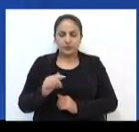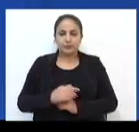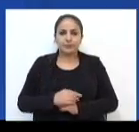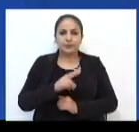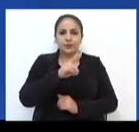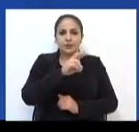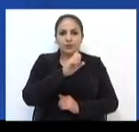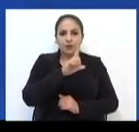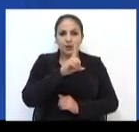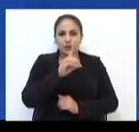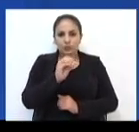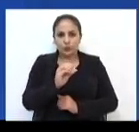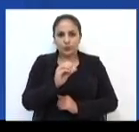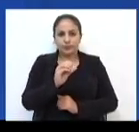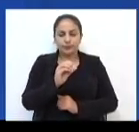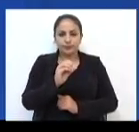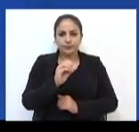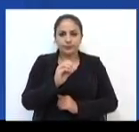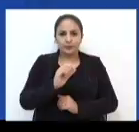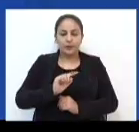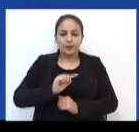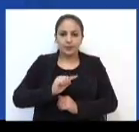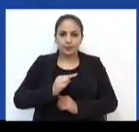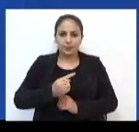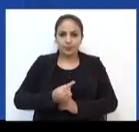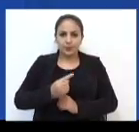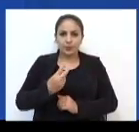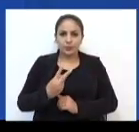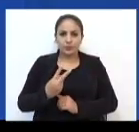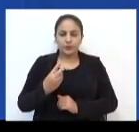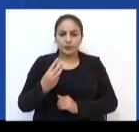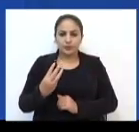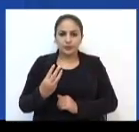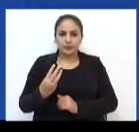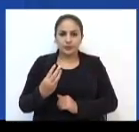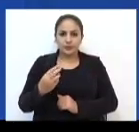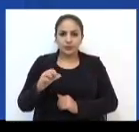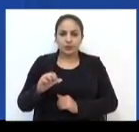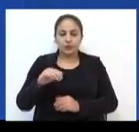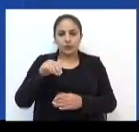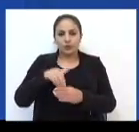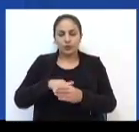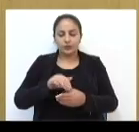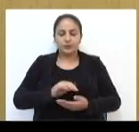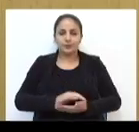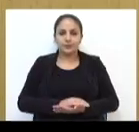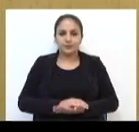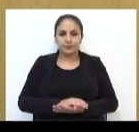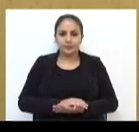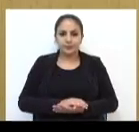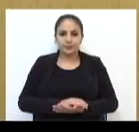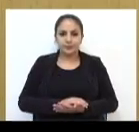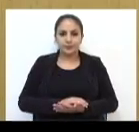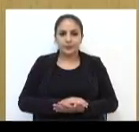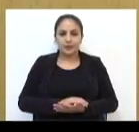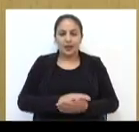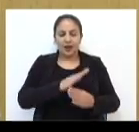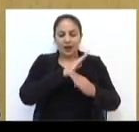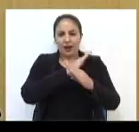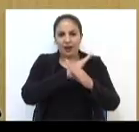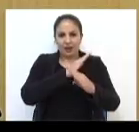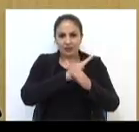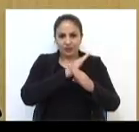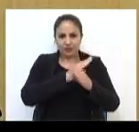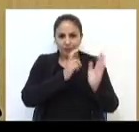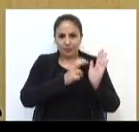Ivaldo de Moraes, do PSB, 1.239 votos. A Caixa Econômica